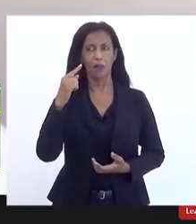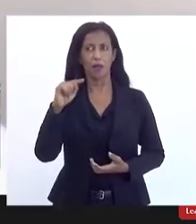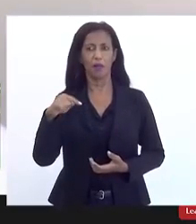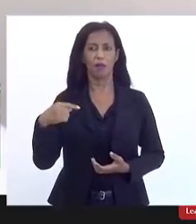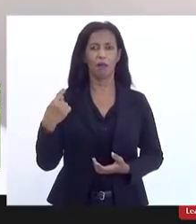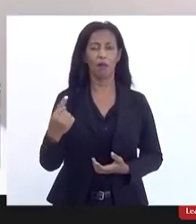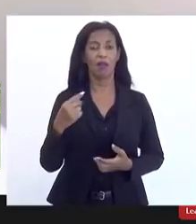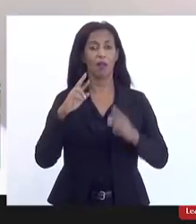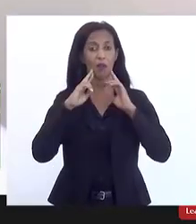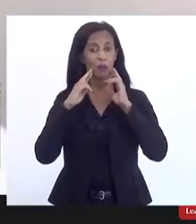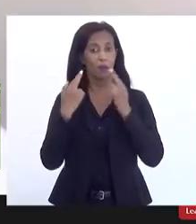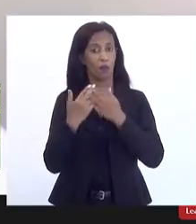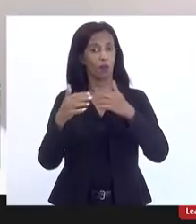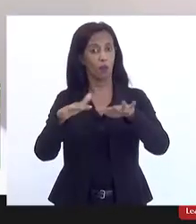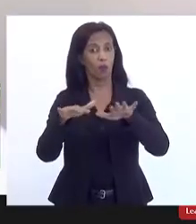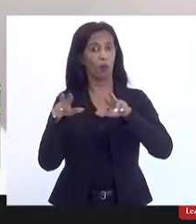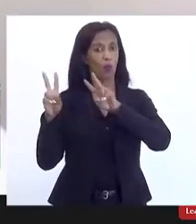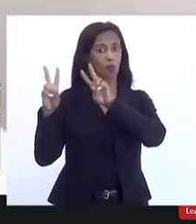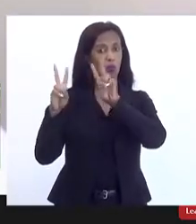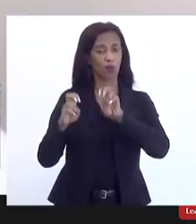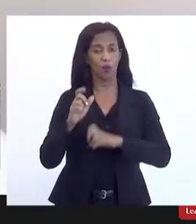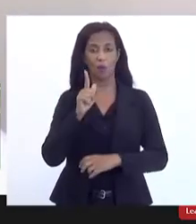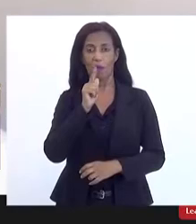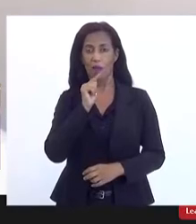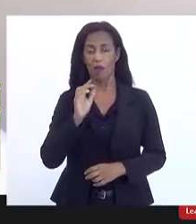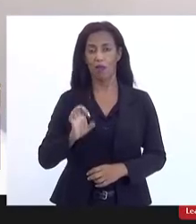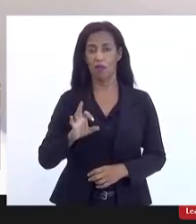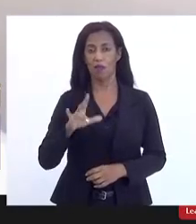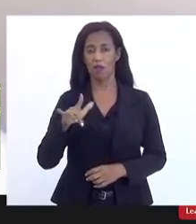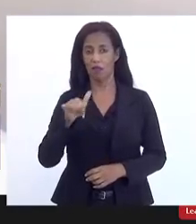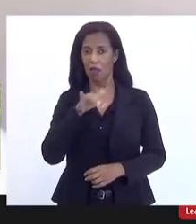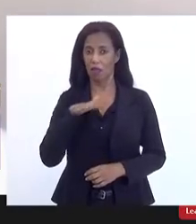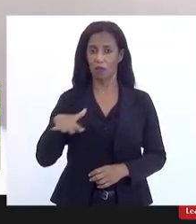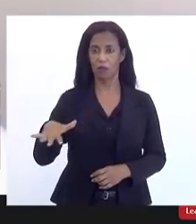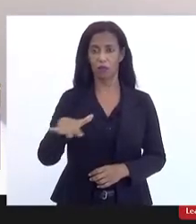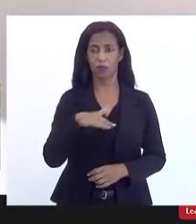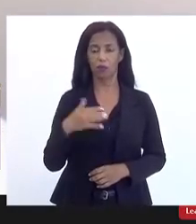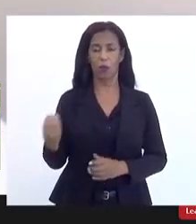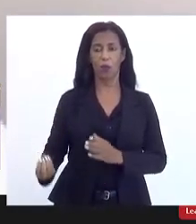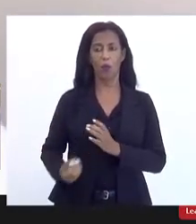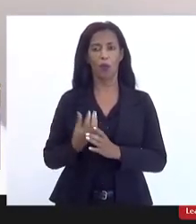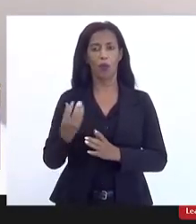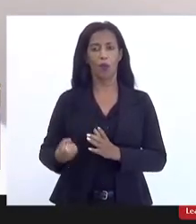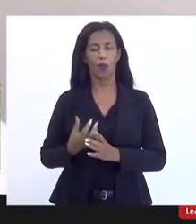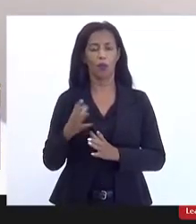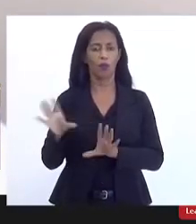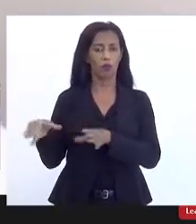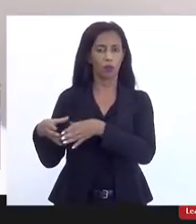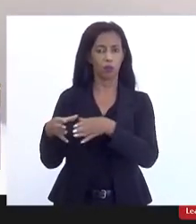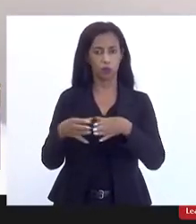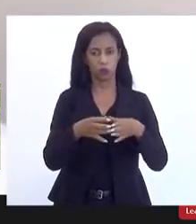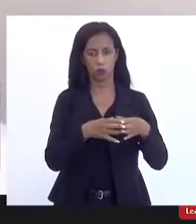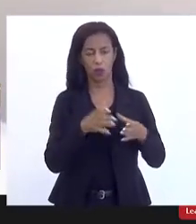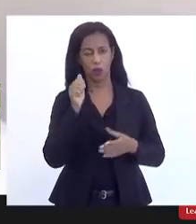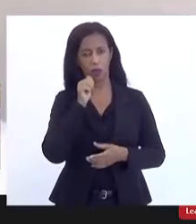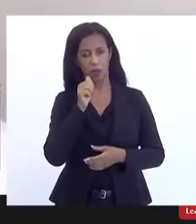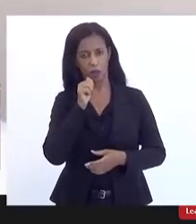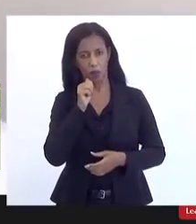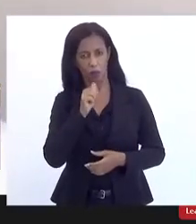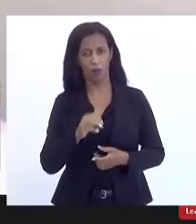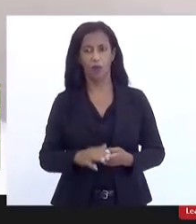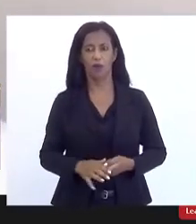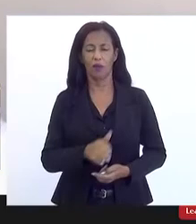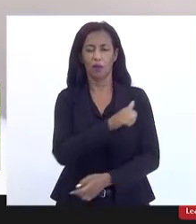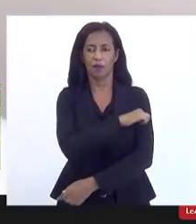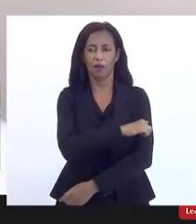grande audiência pública com o tema da CEDAI e dos CEDAIanos promovida por diversas comissões comissão da mulher presidida pela